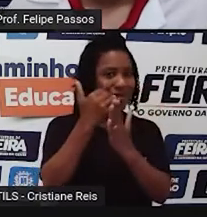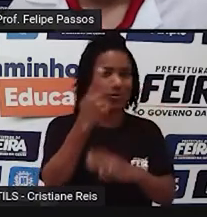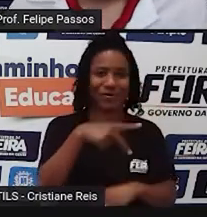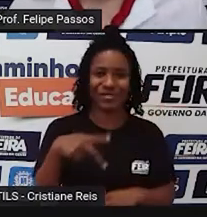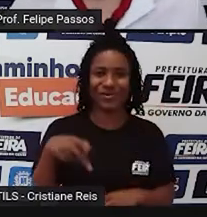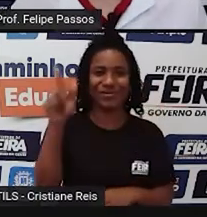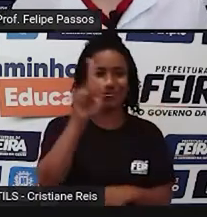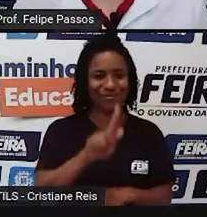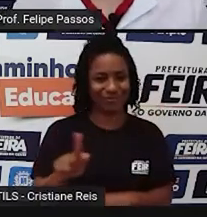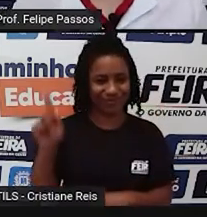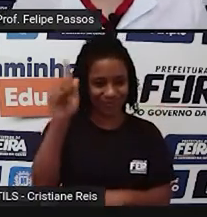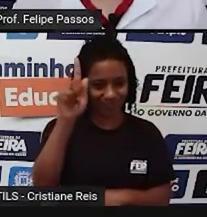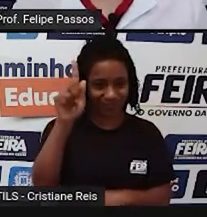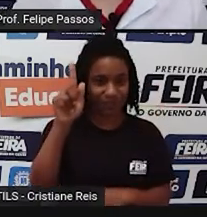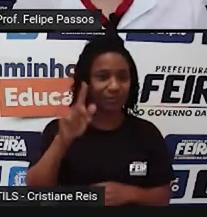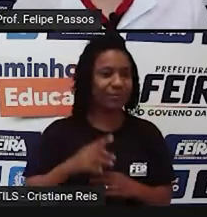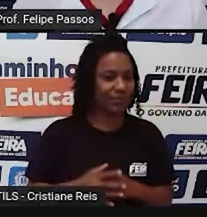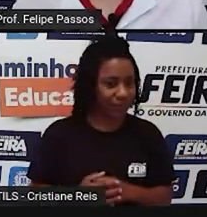Urbanização.